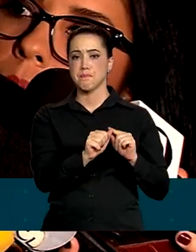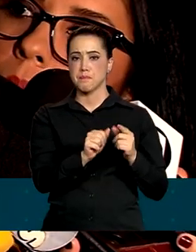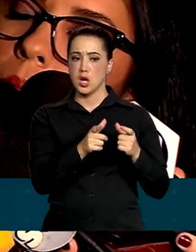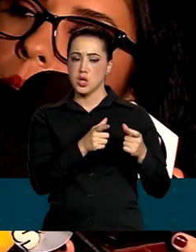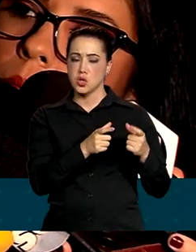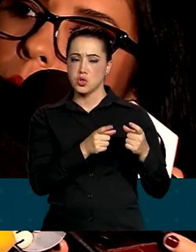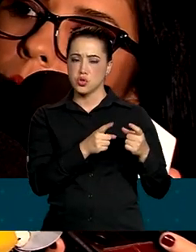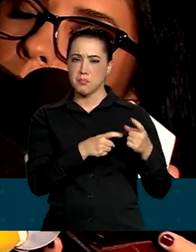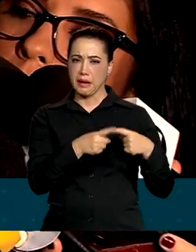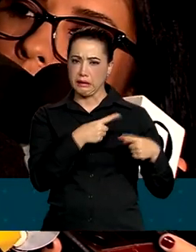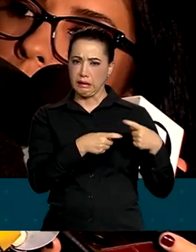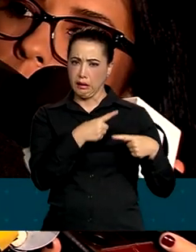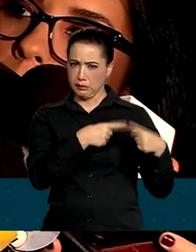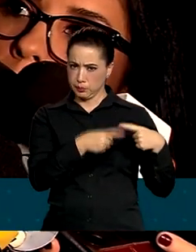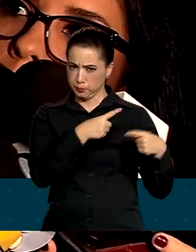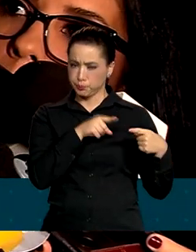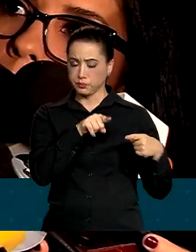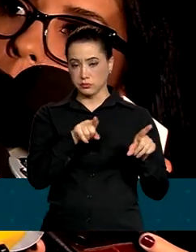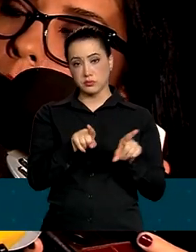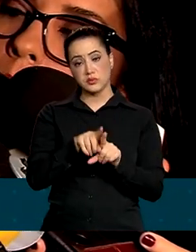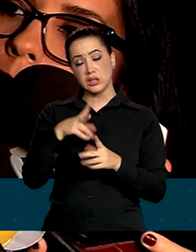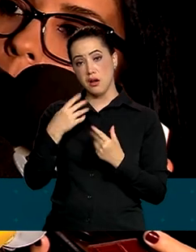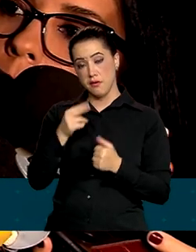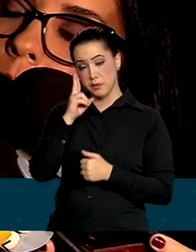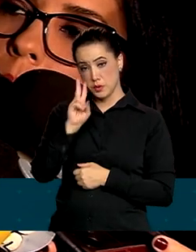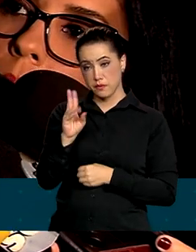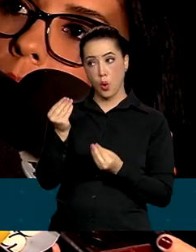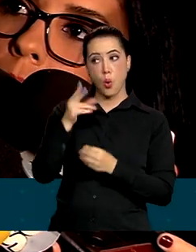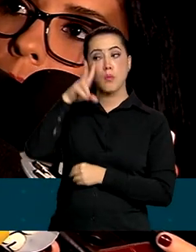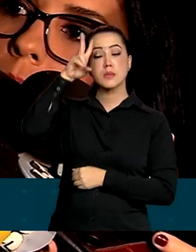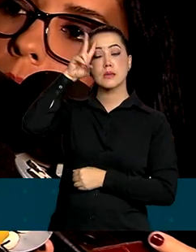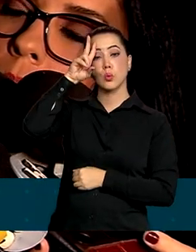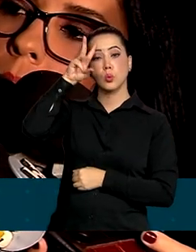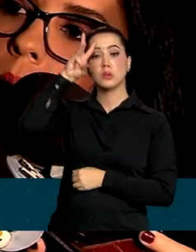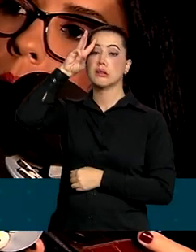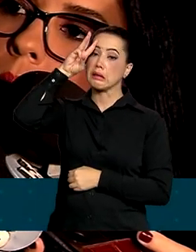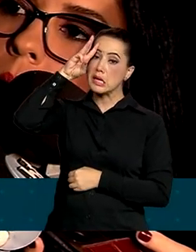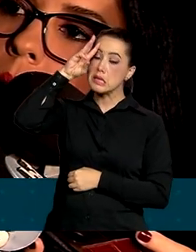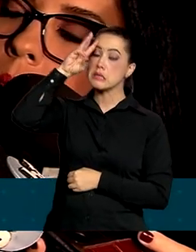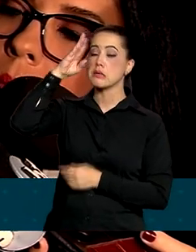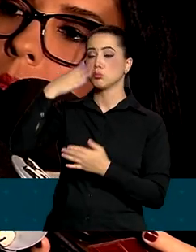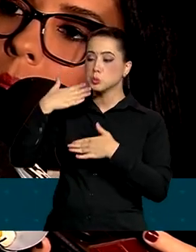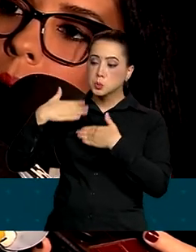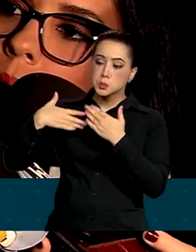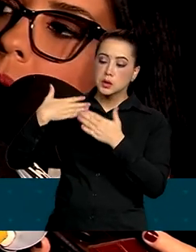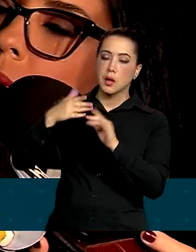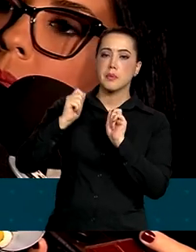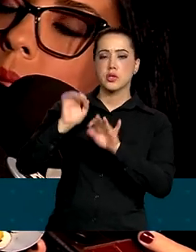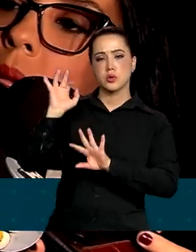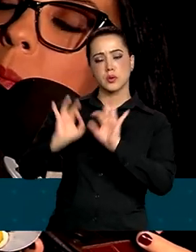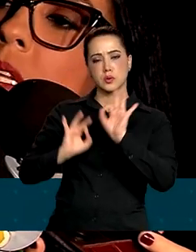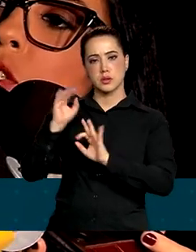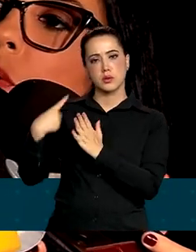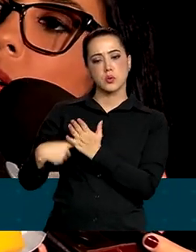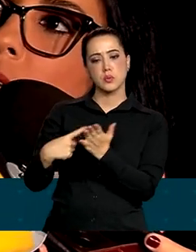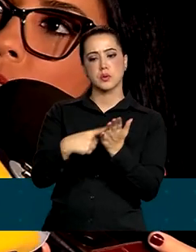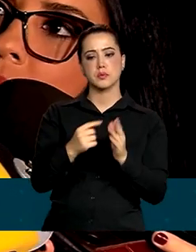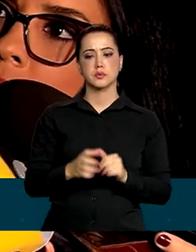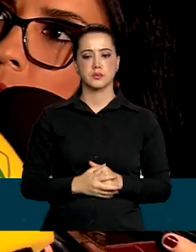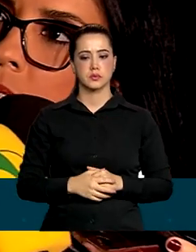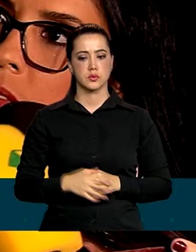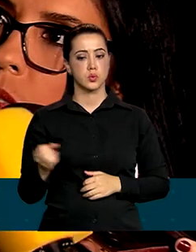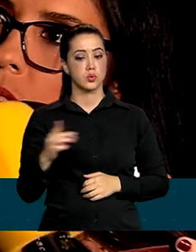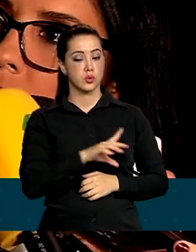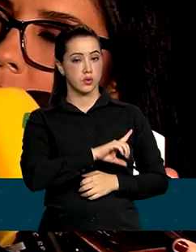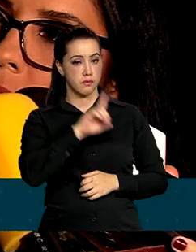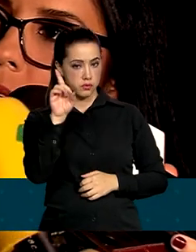a agenda aí, a partir de segunda, terça, né? Dessa semana, para que a possa organizar essa agenda. Ministro, a nova